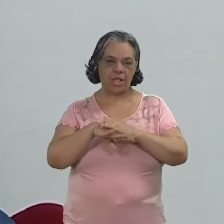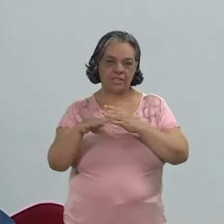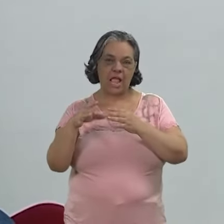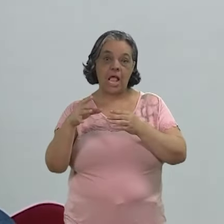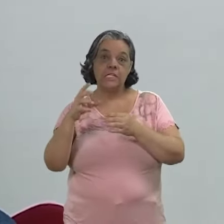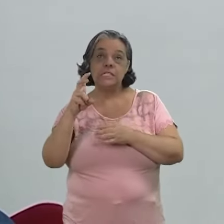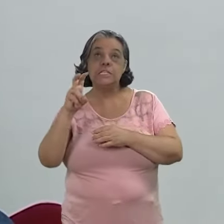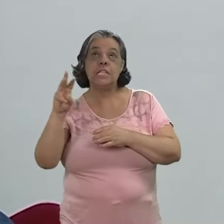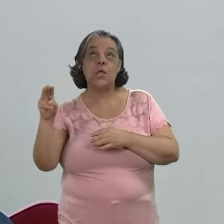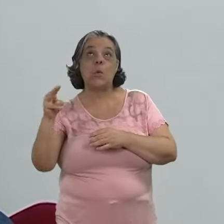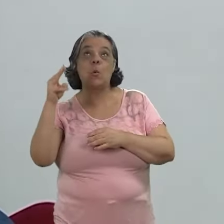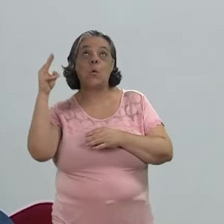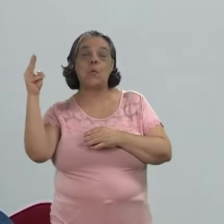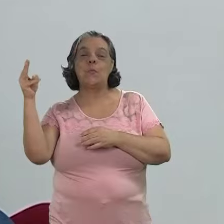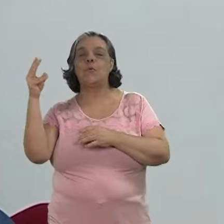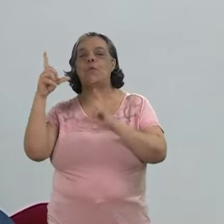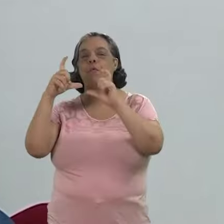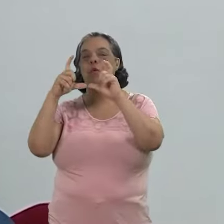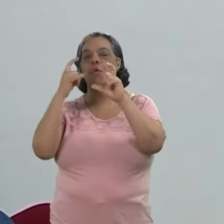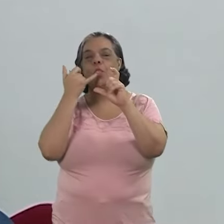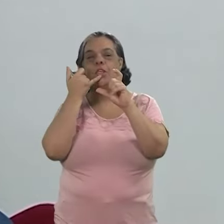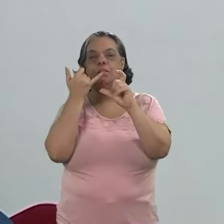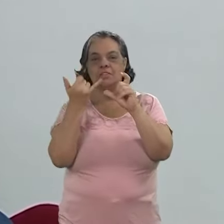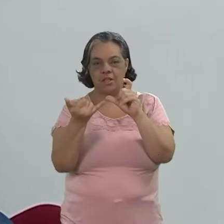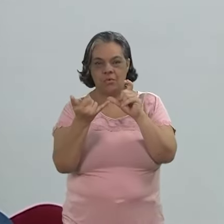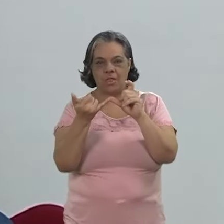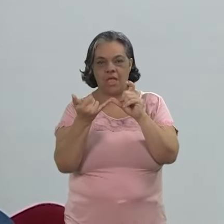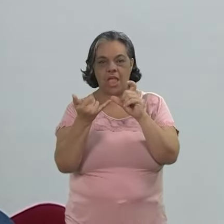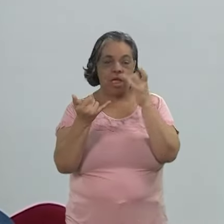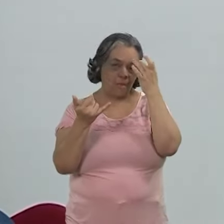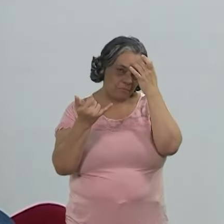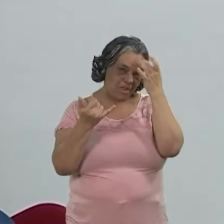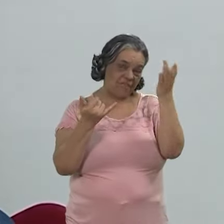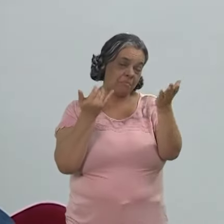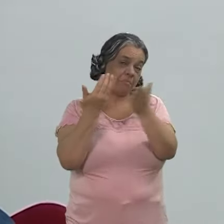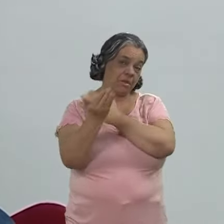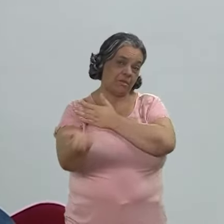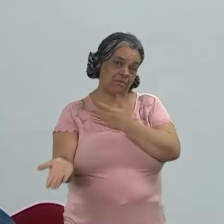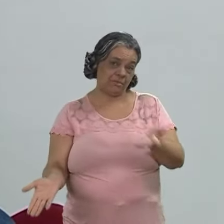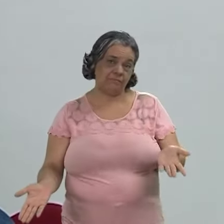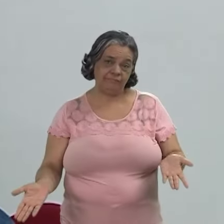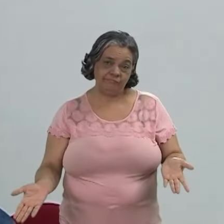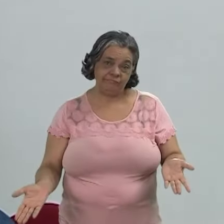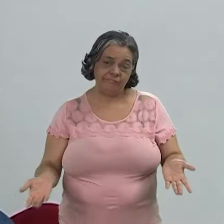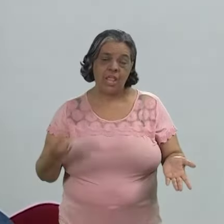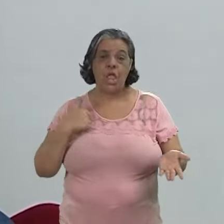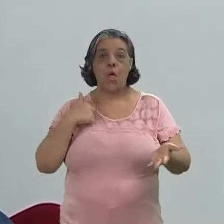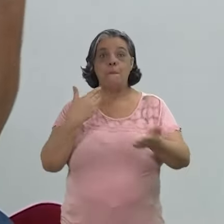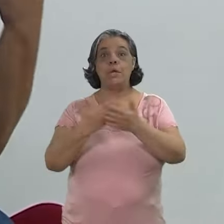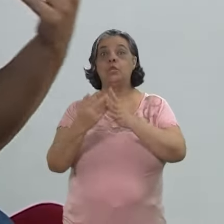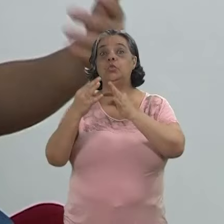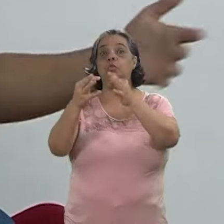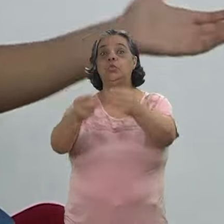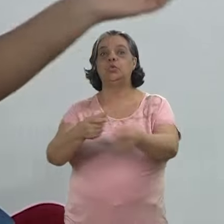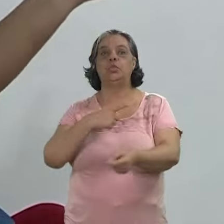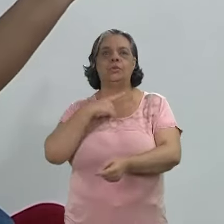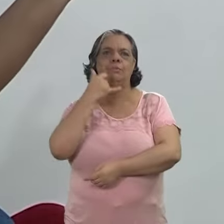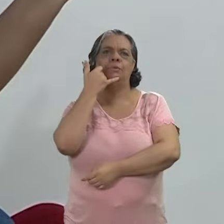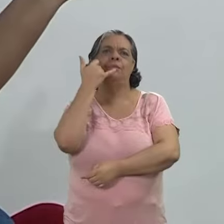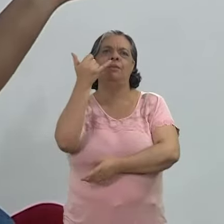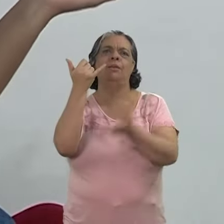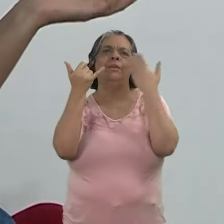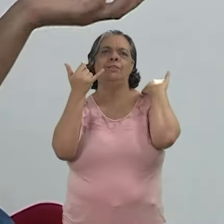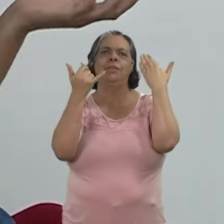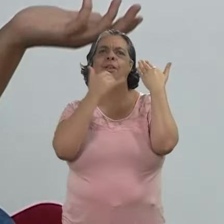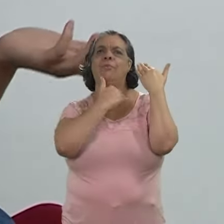guardar 5 mil fotos na memória do seu celular, é muito mais fácil de perder. Eu mesmo perdi tudo que eu tinha